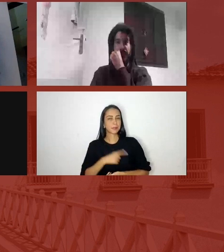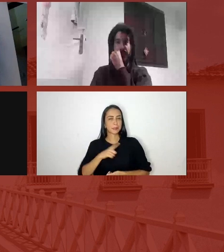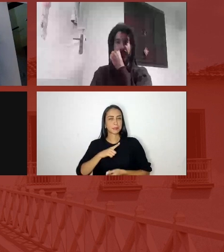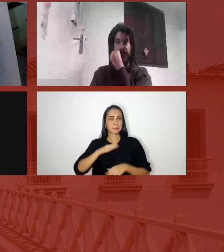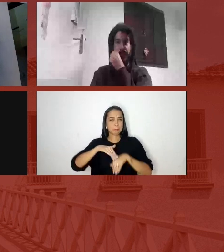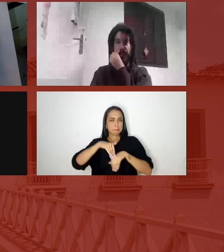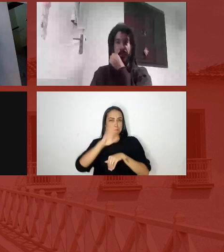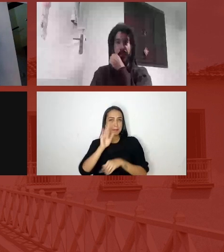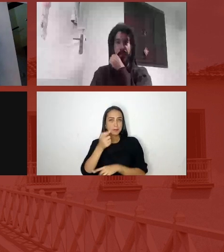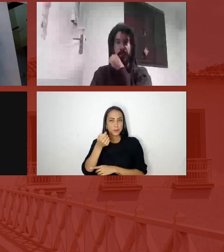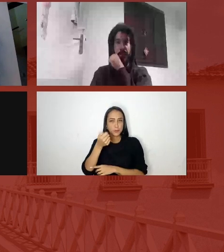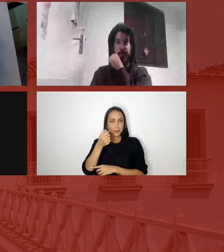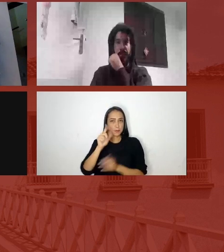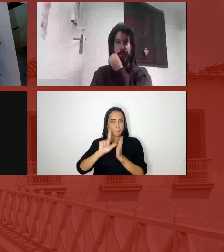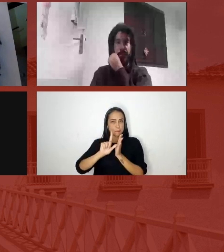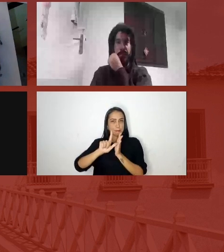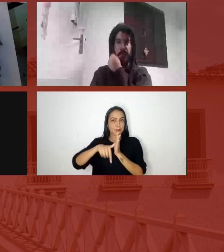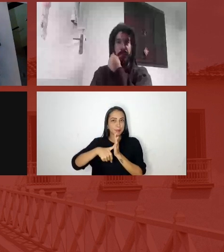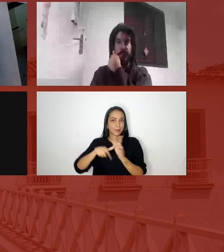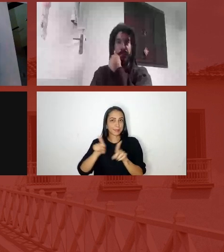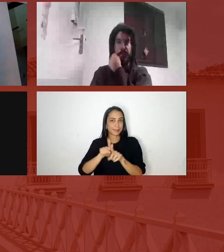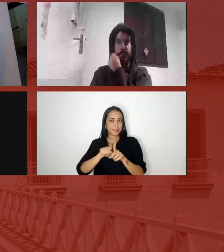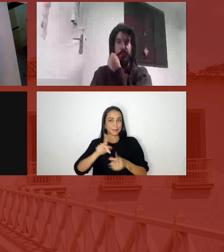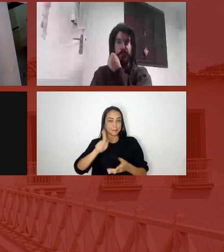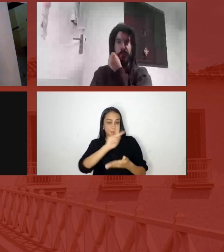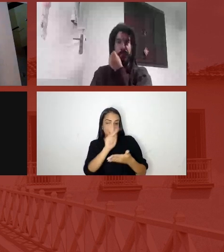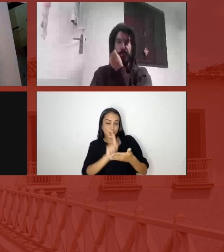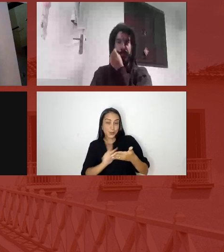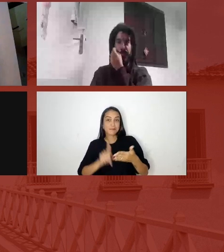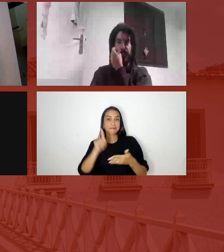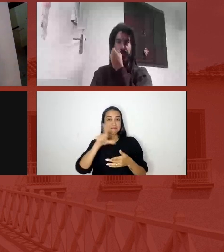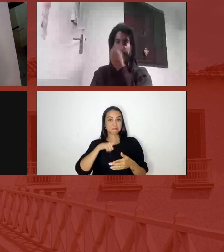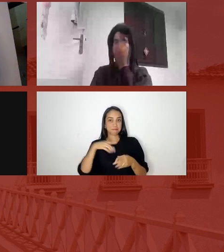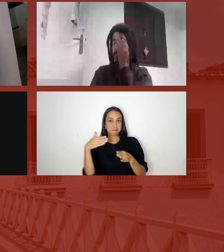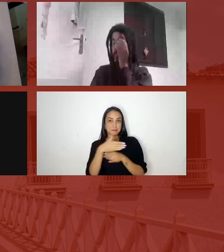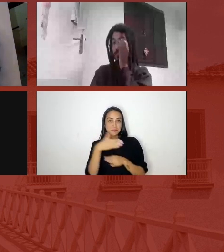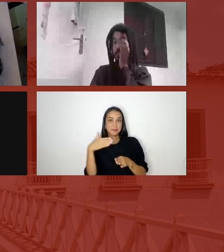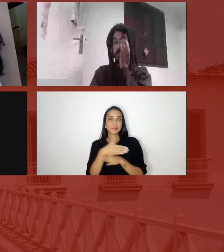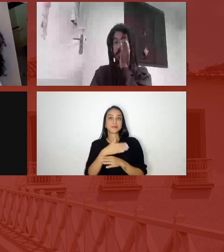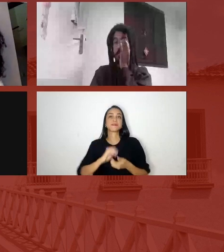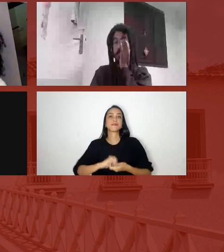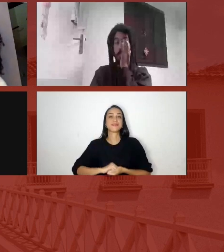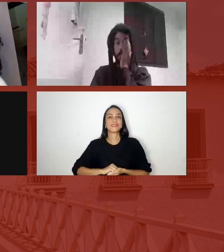você mais tarde com a poesia que você participou também Olá